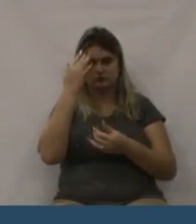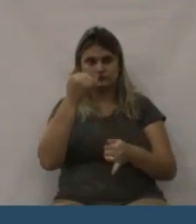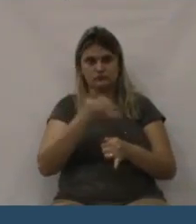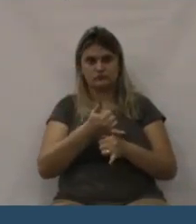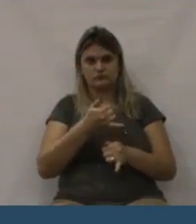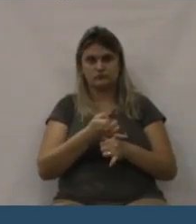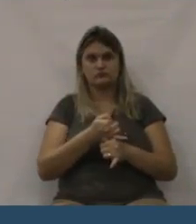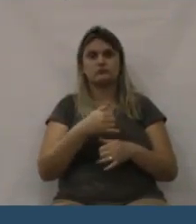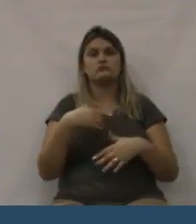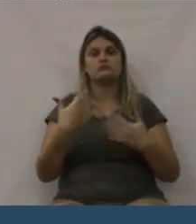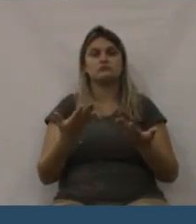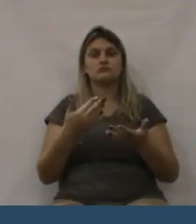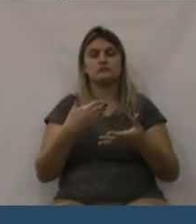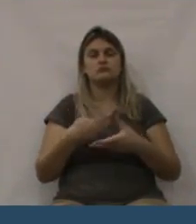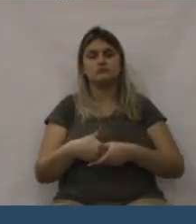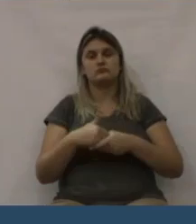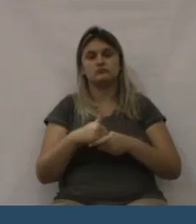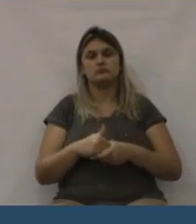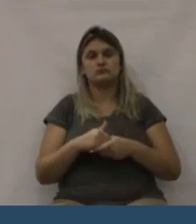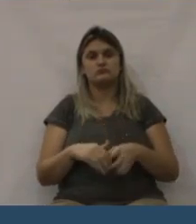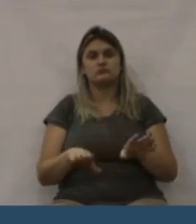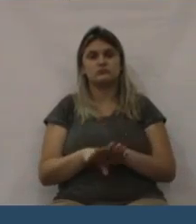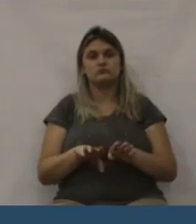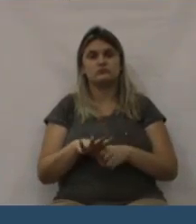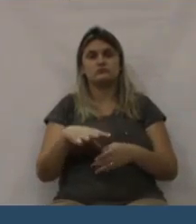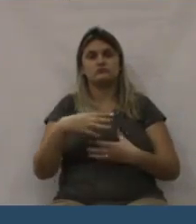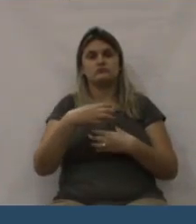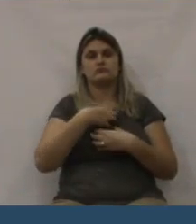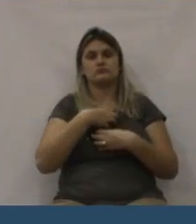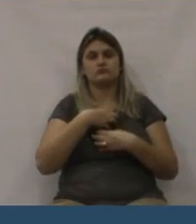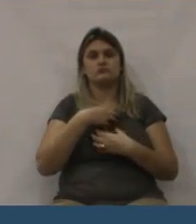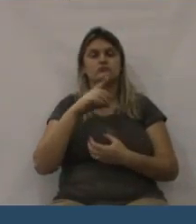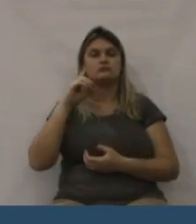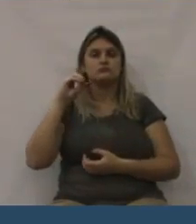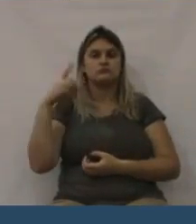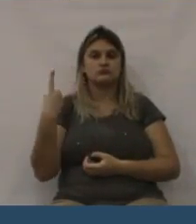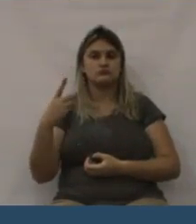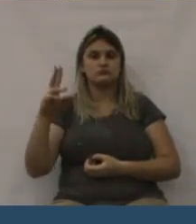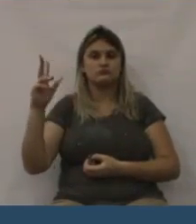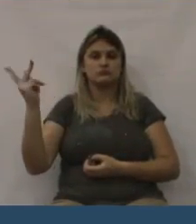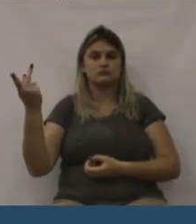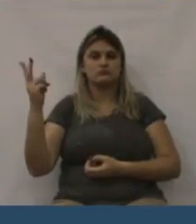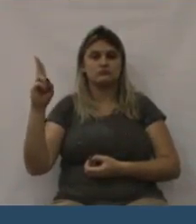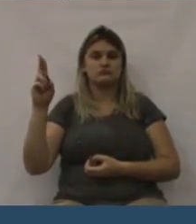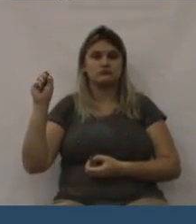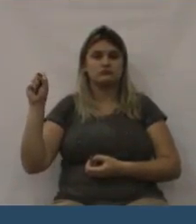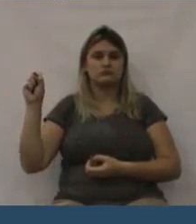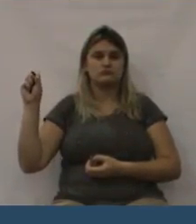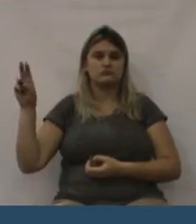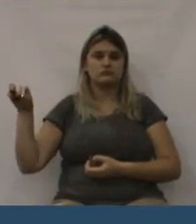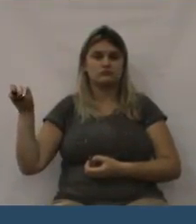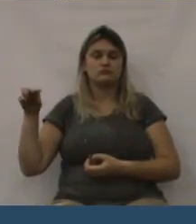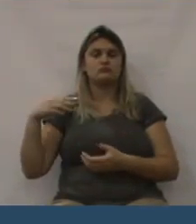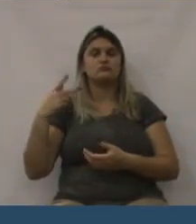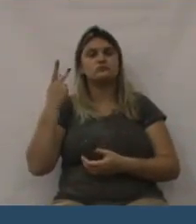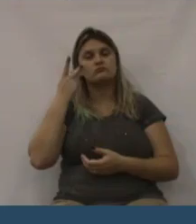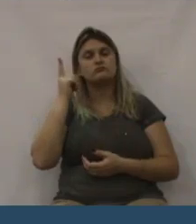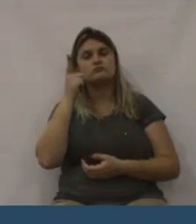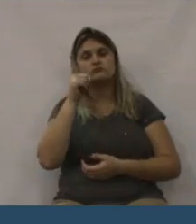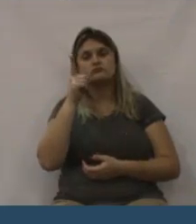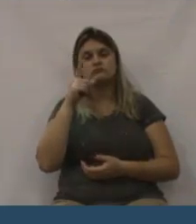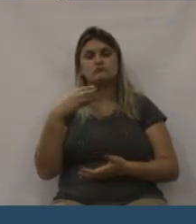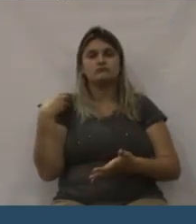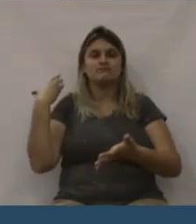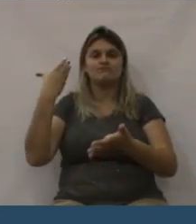idosos, quero parabenizar aí toda a diretoria da terceiridade através da dona Silvia,